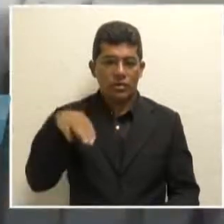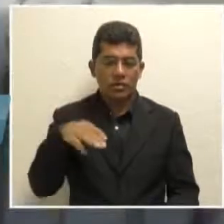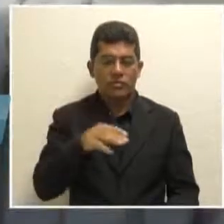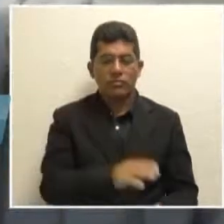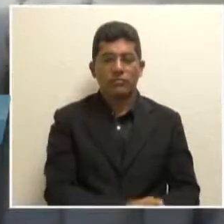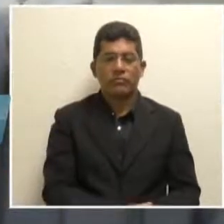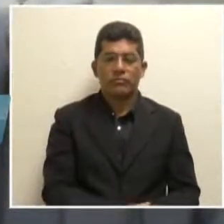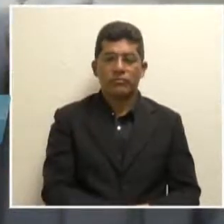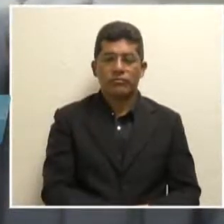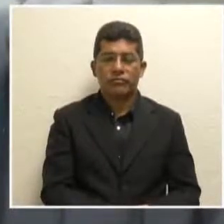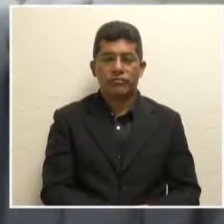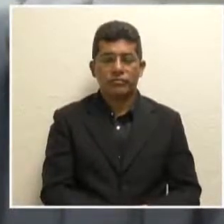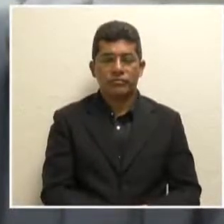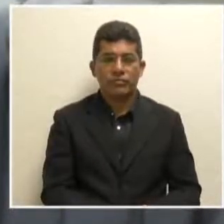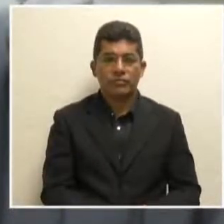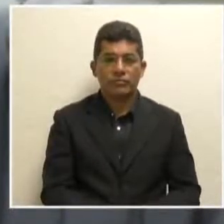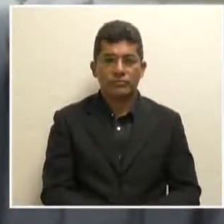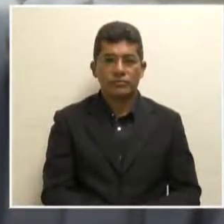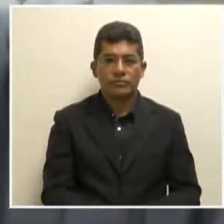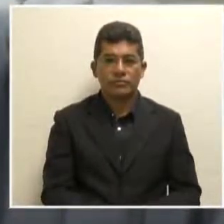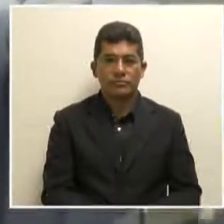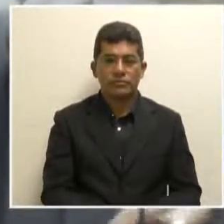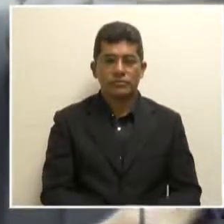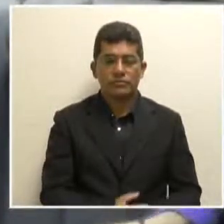eu atentamente estava acompanhando o vosso pronunciamento.